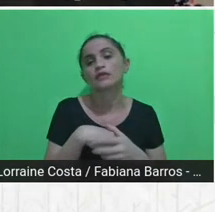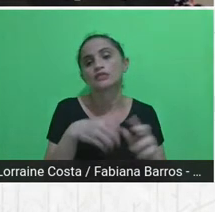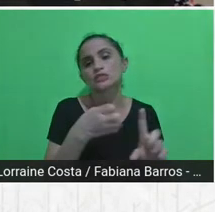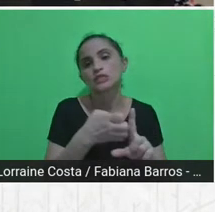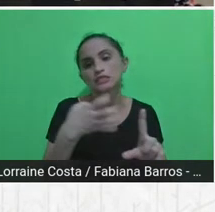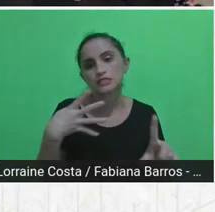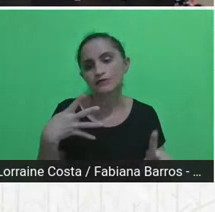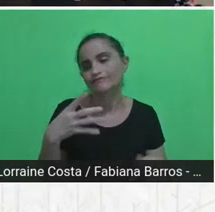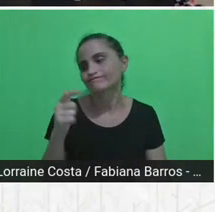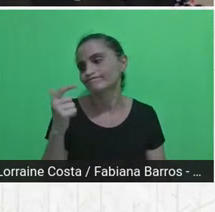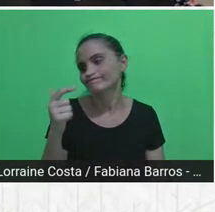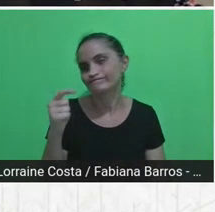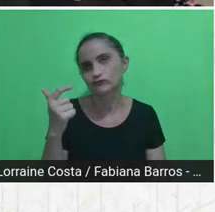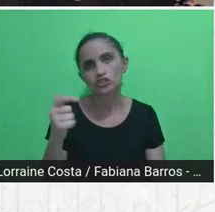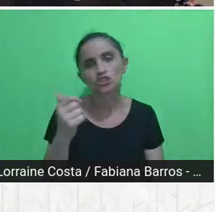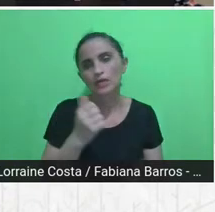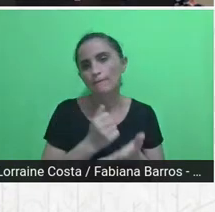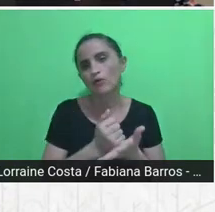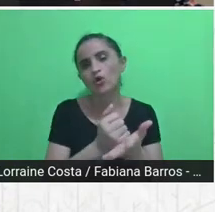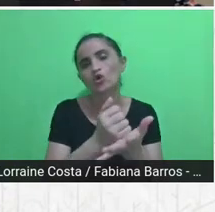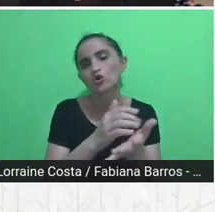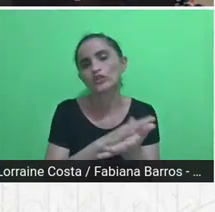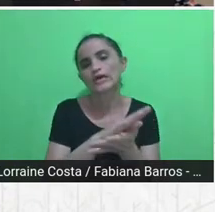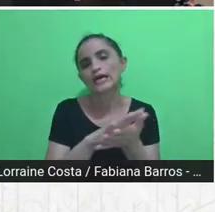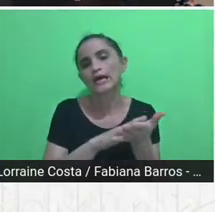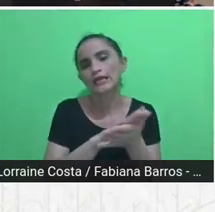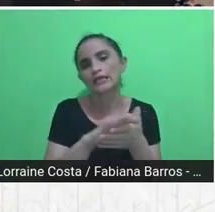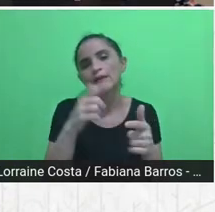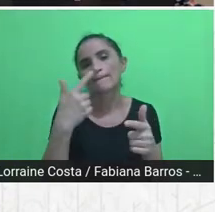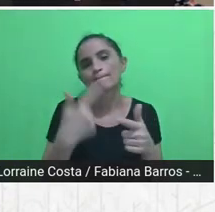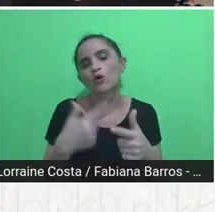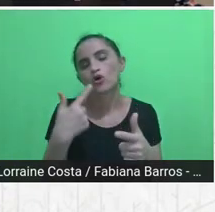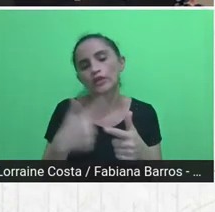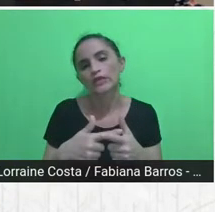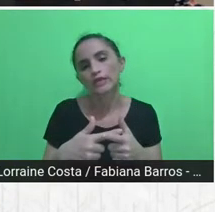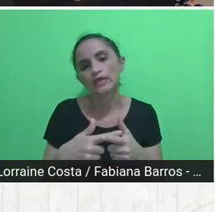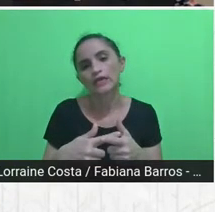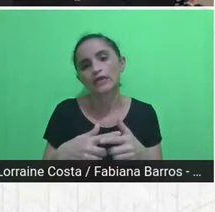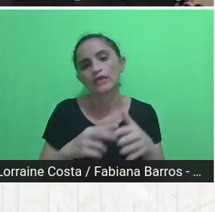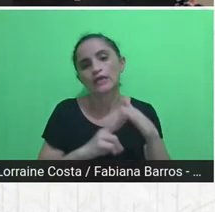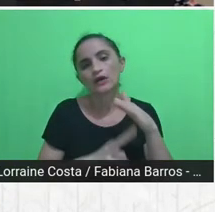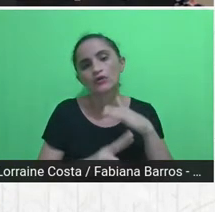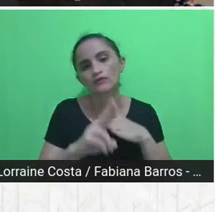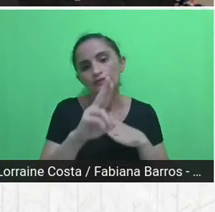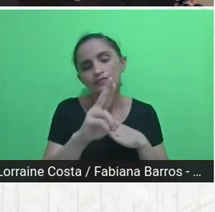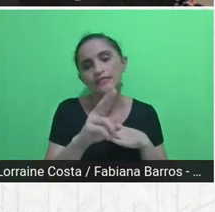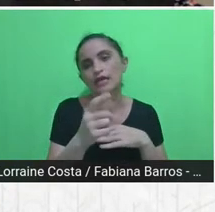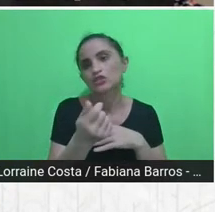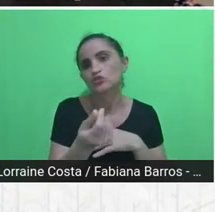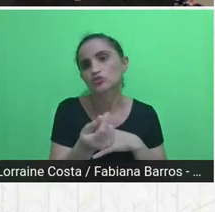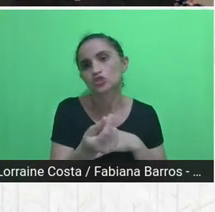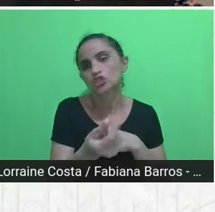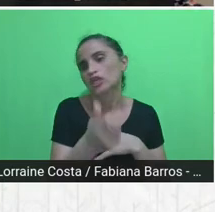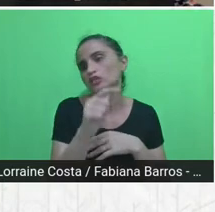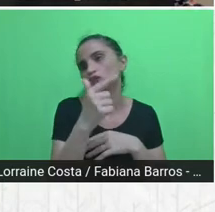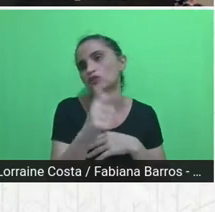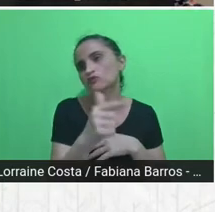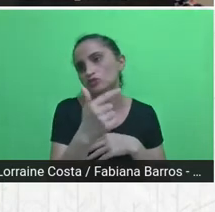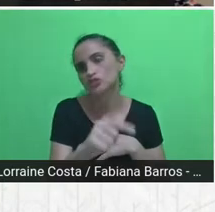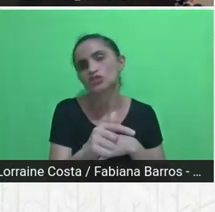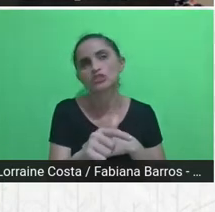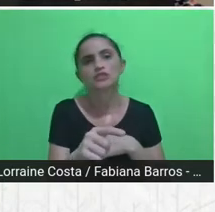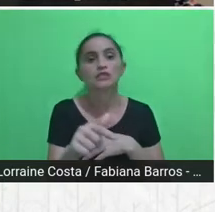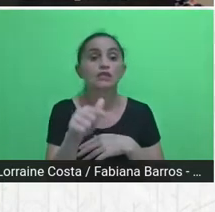de infraestrutura, porque nós não tínhamos apoio da universidade em termos de recursos, tudo muito limitado.